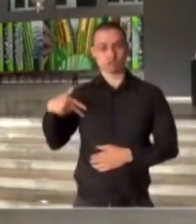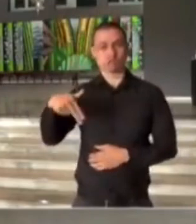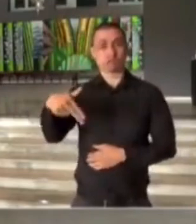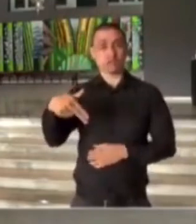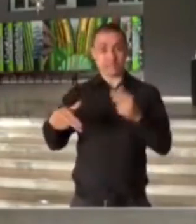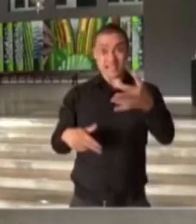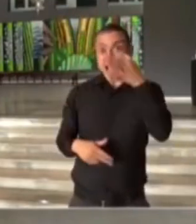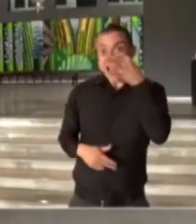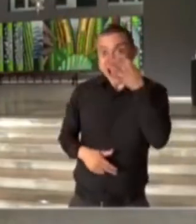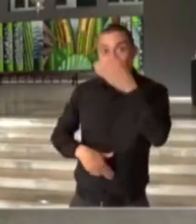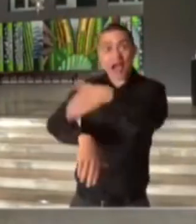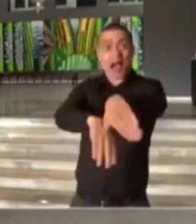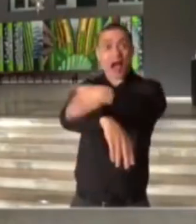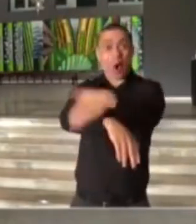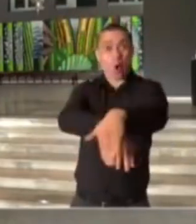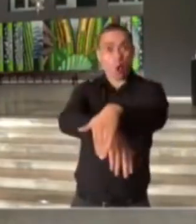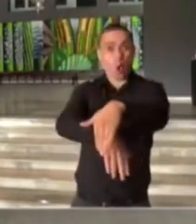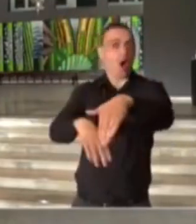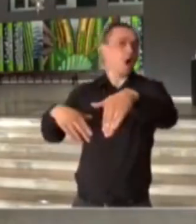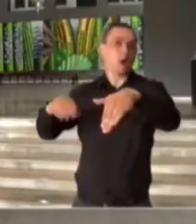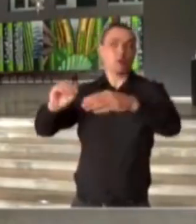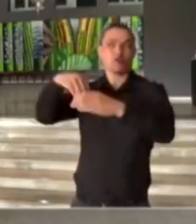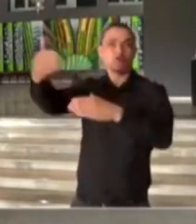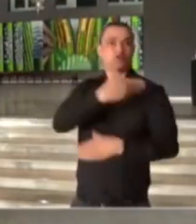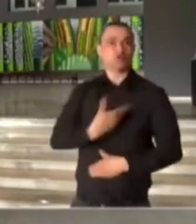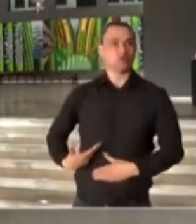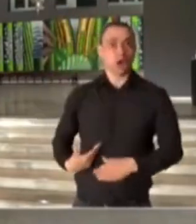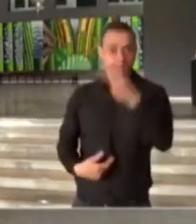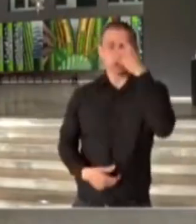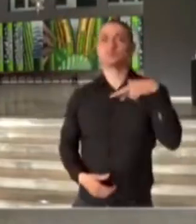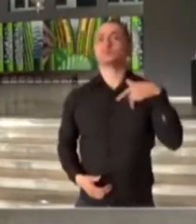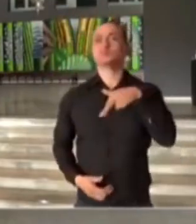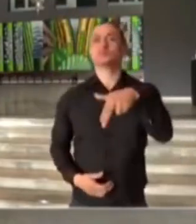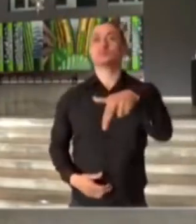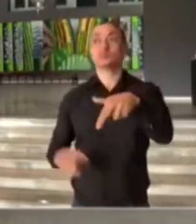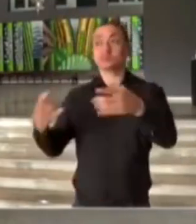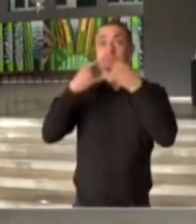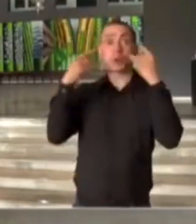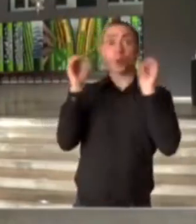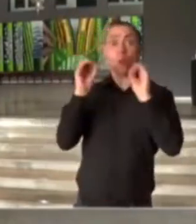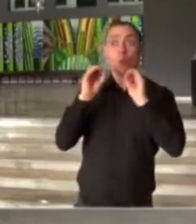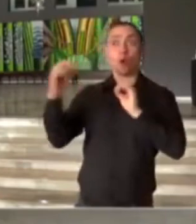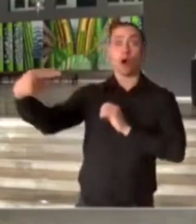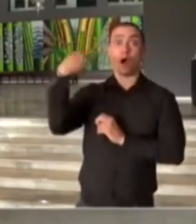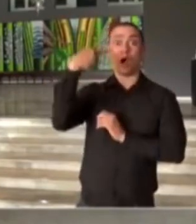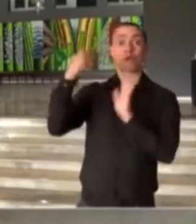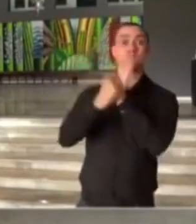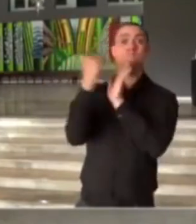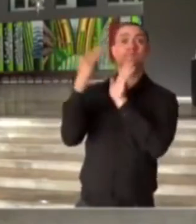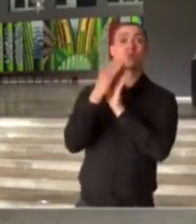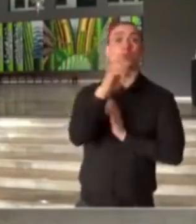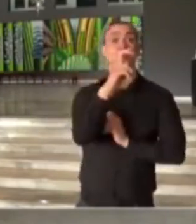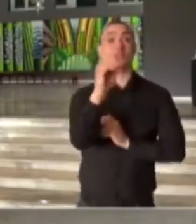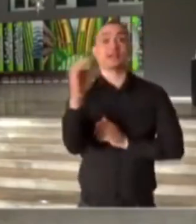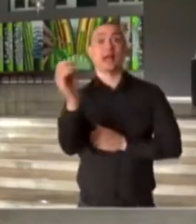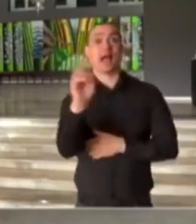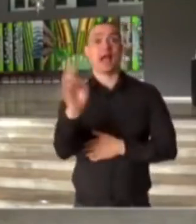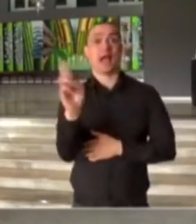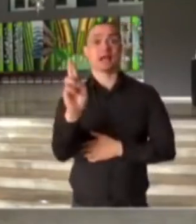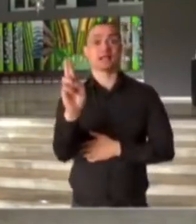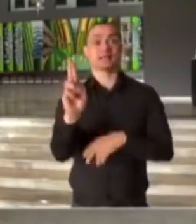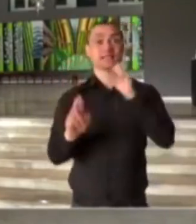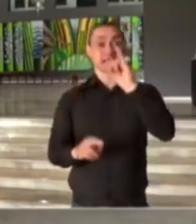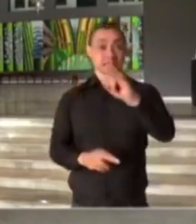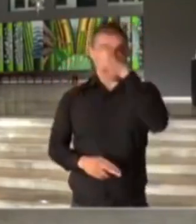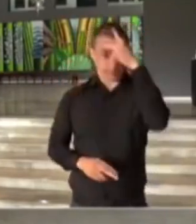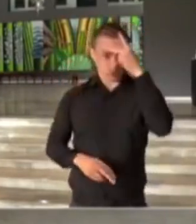flagradas sem máscara em espaços públicos. A multa é de R$ 500. Se alguma pessoa estiver em área pública